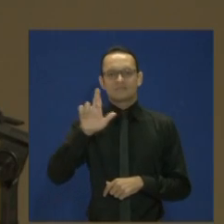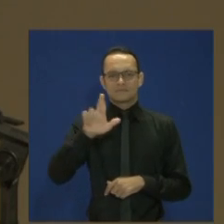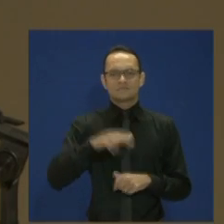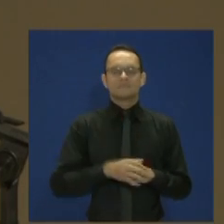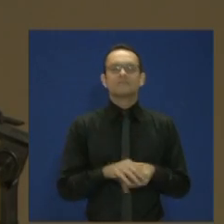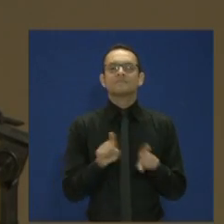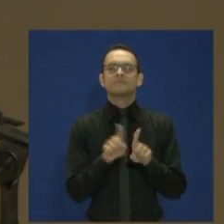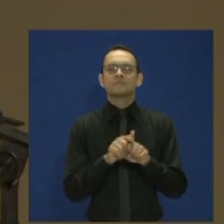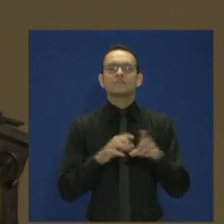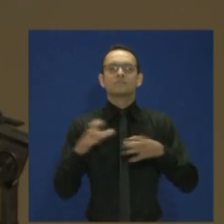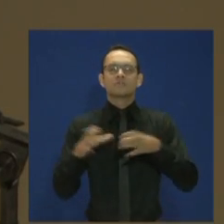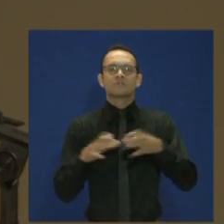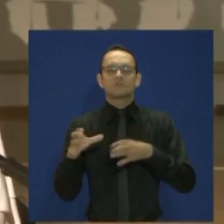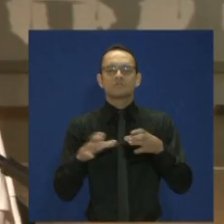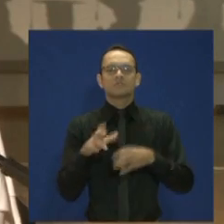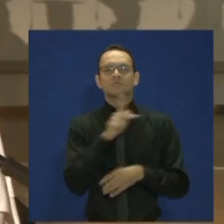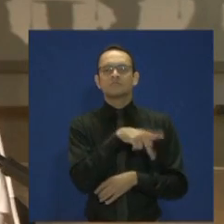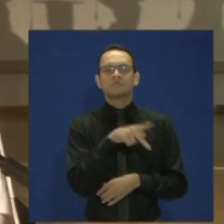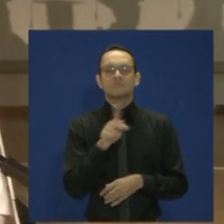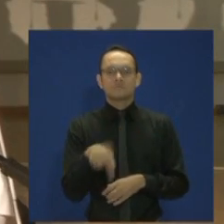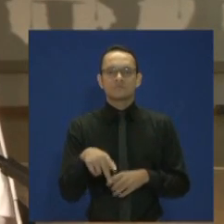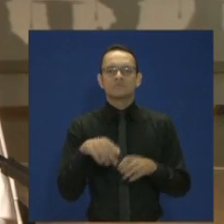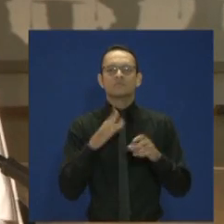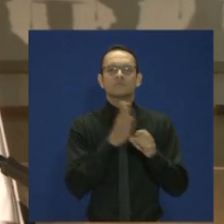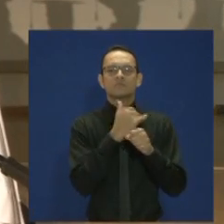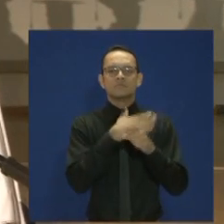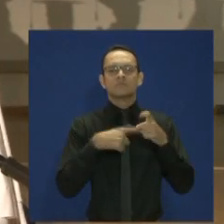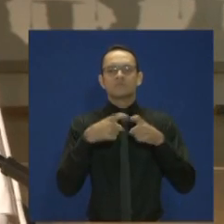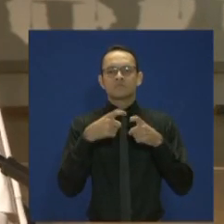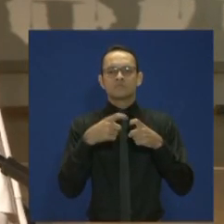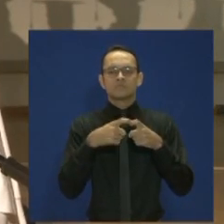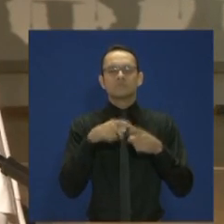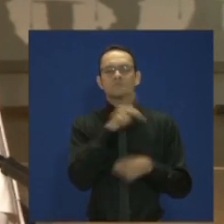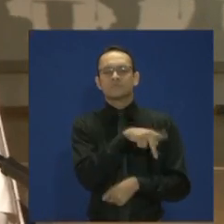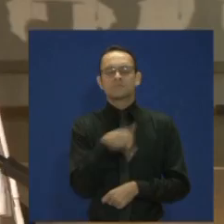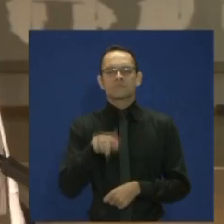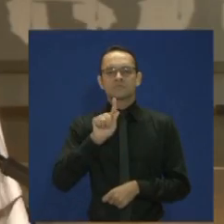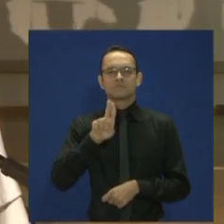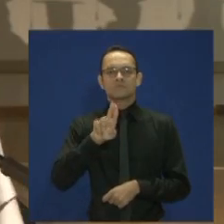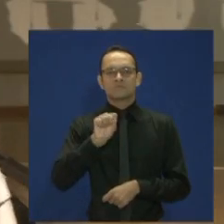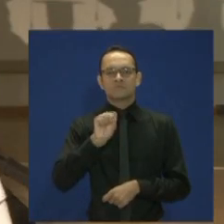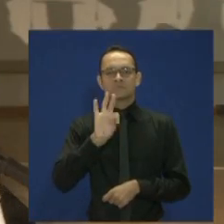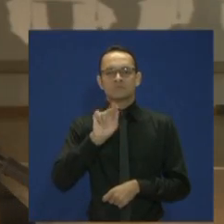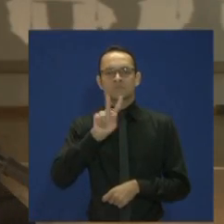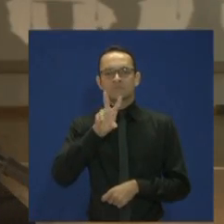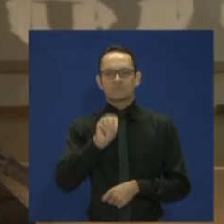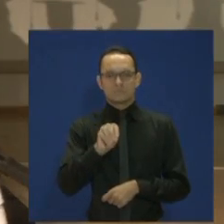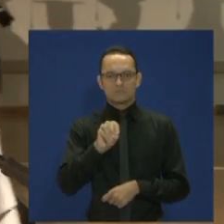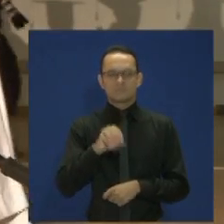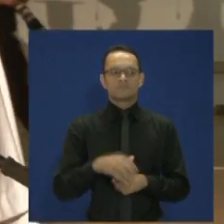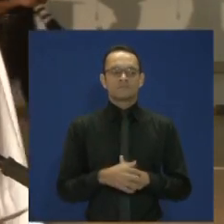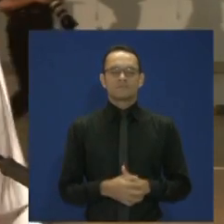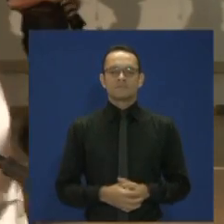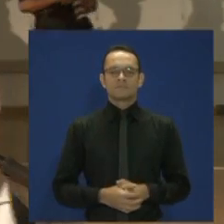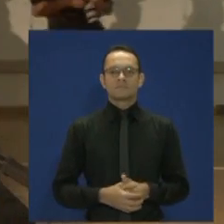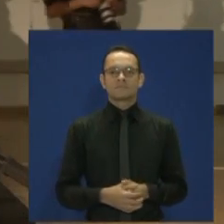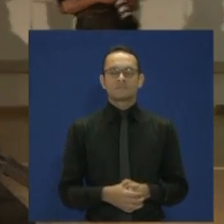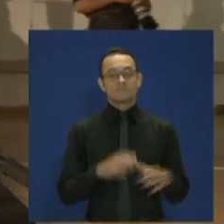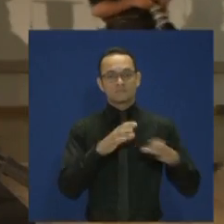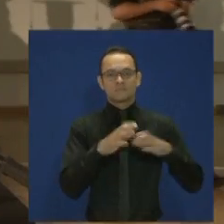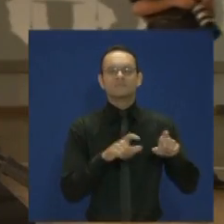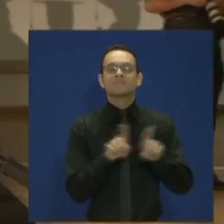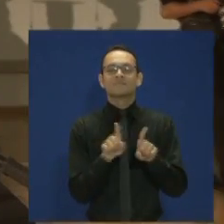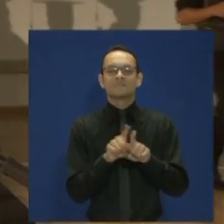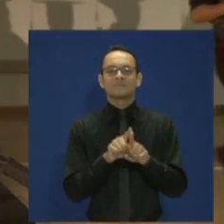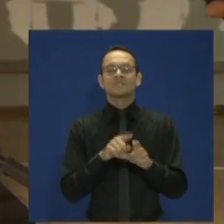curso de Biomedicina e docente homenageado, professor Gustavo Rodrigues Pedrino, coordenador do